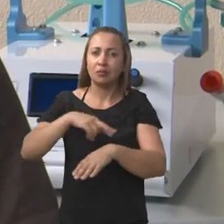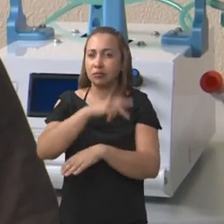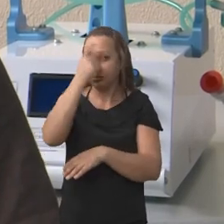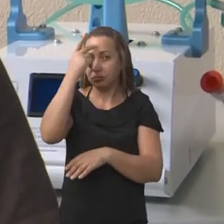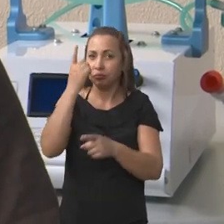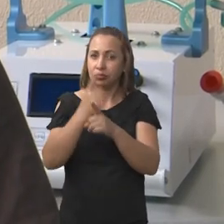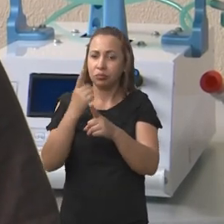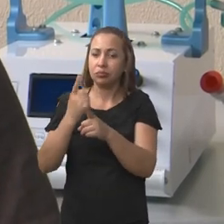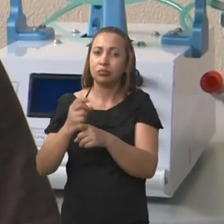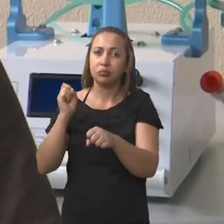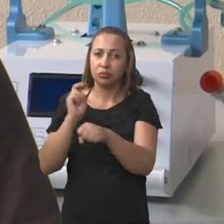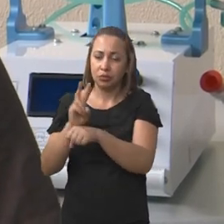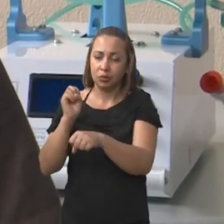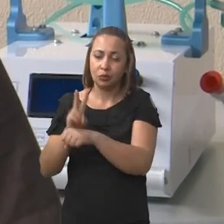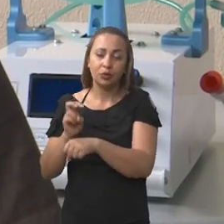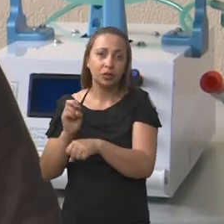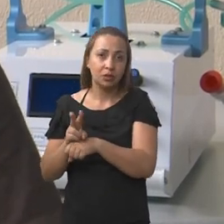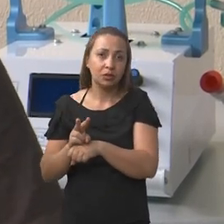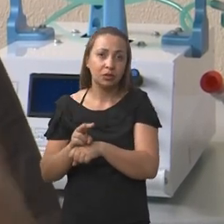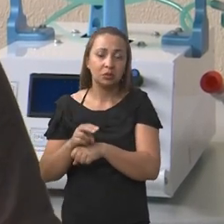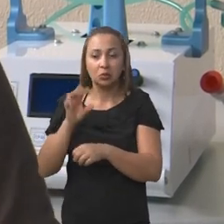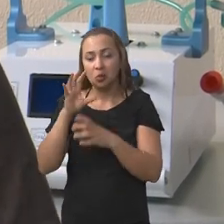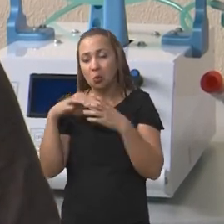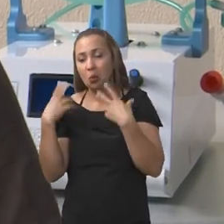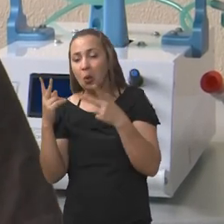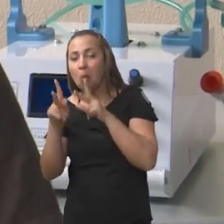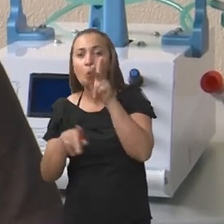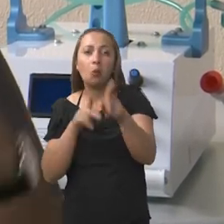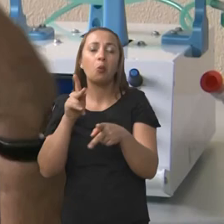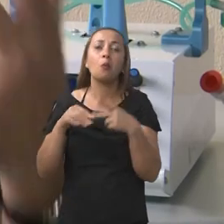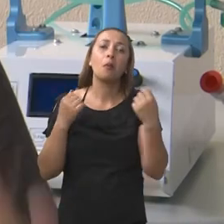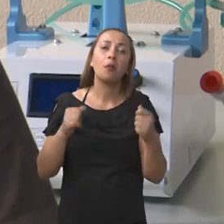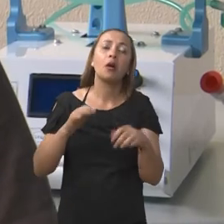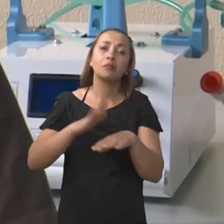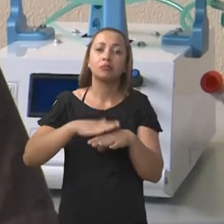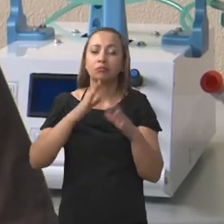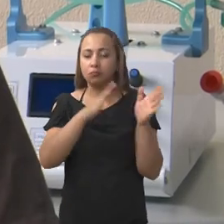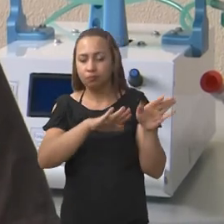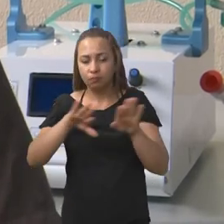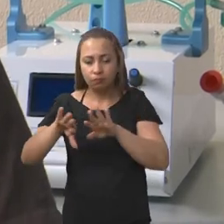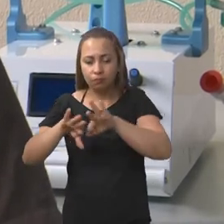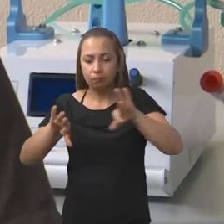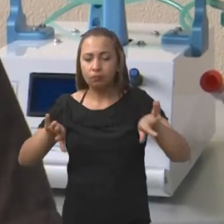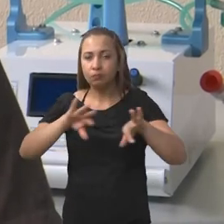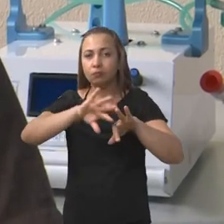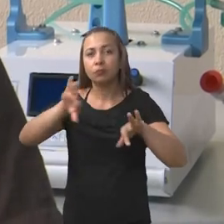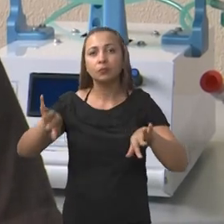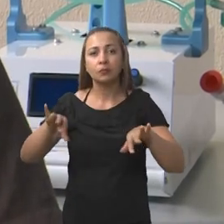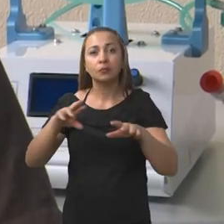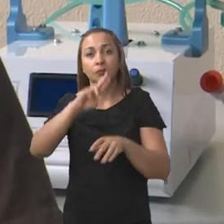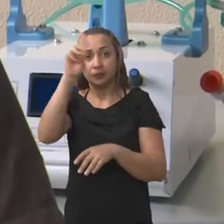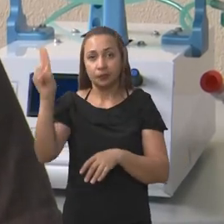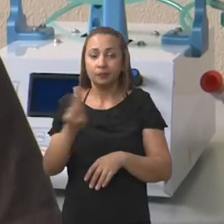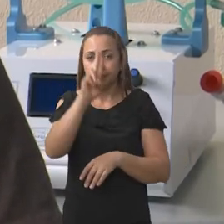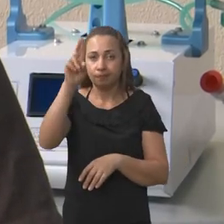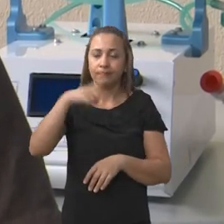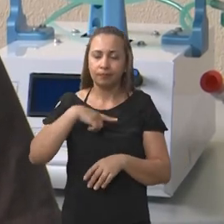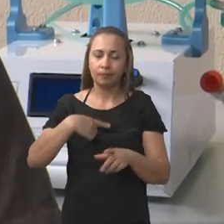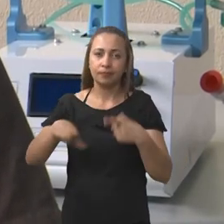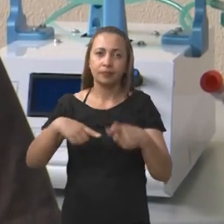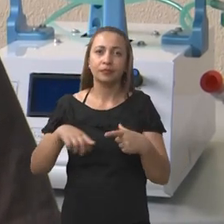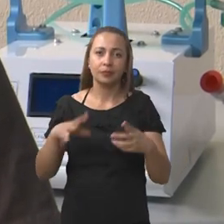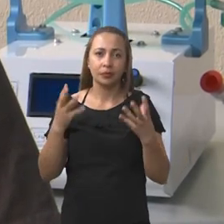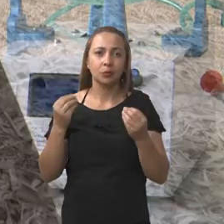identificar o vírus, para identificar essas populações, para declassificar. Então a universidade tem sido bem ativa